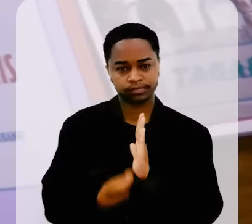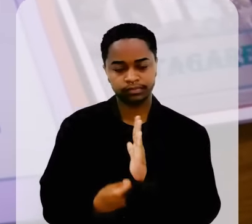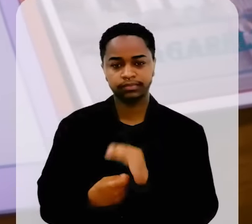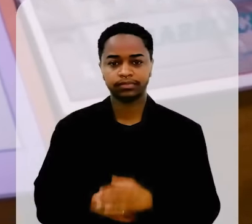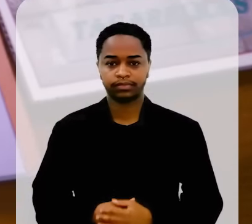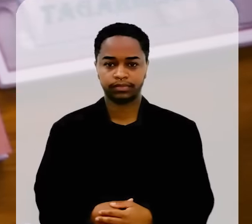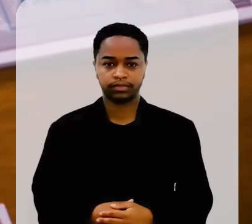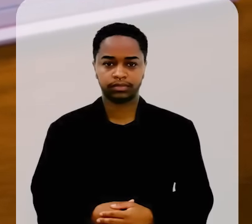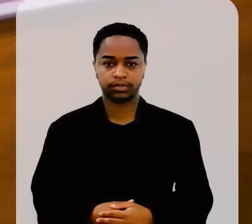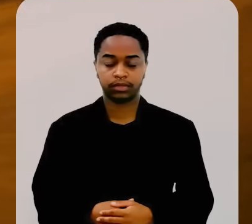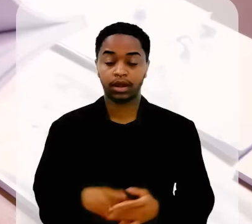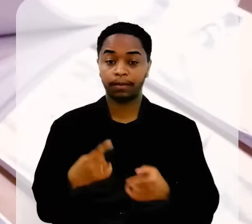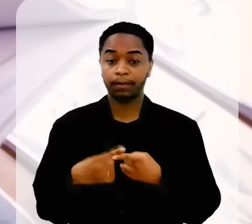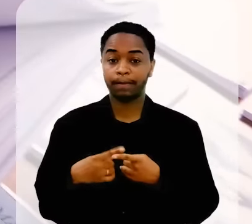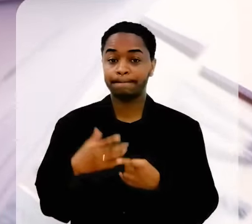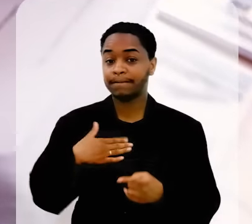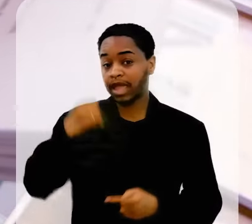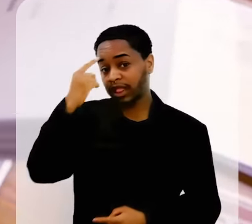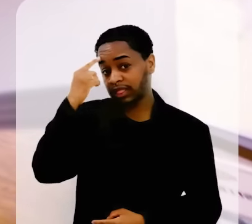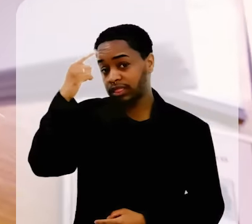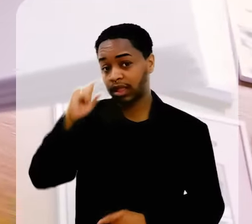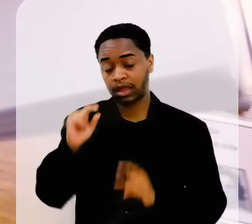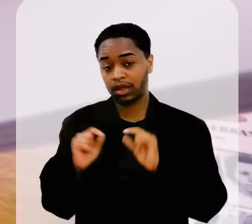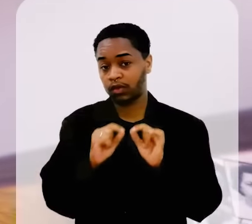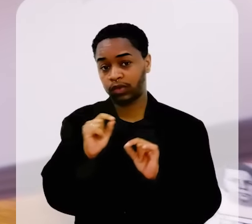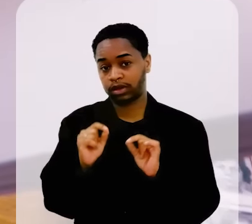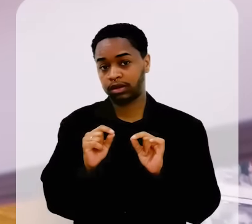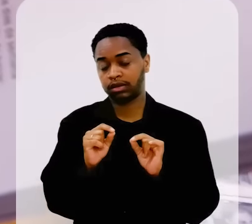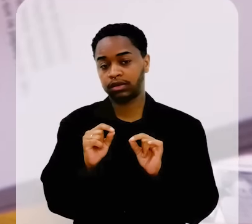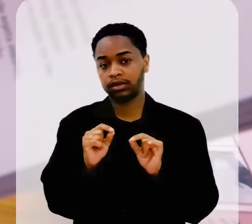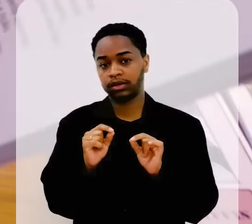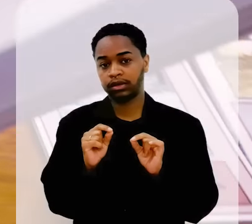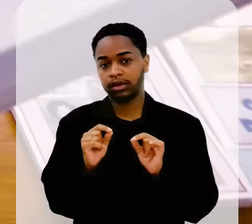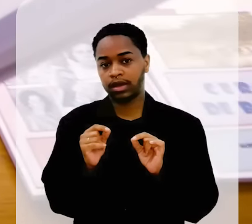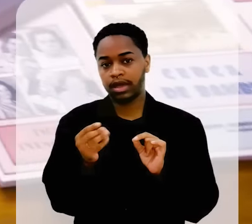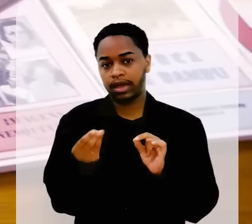incentivando, me incentivando. A ideia que eu tive é deixar